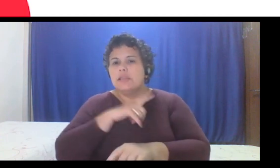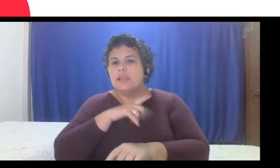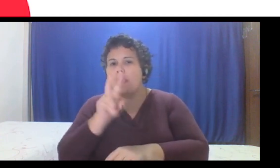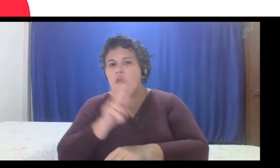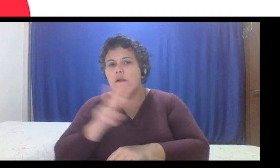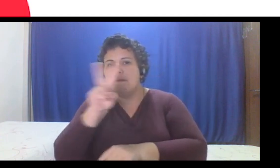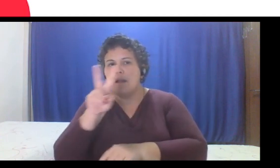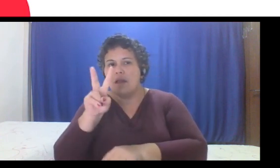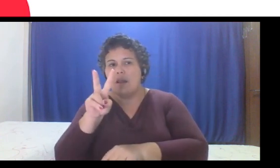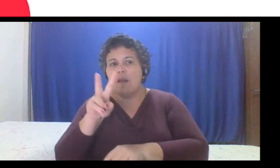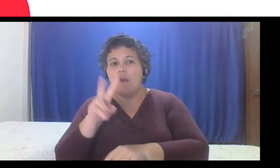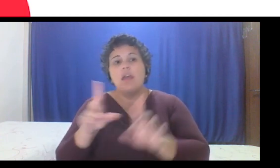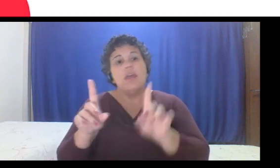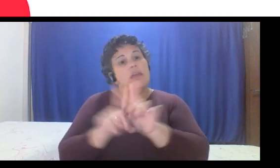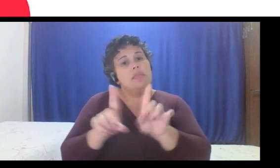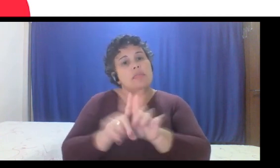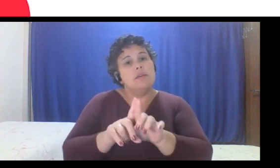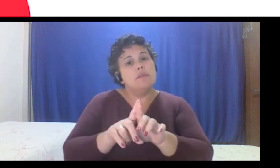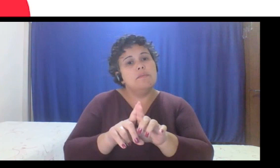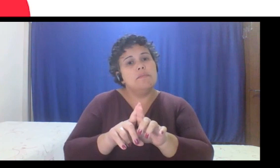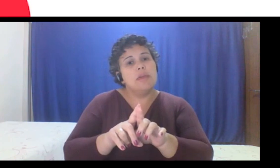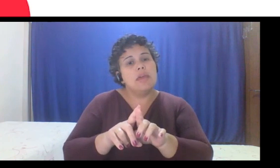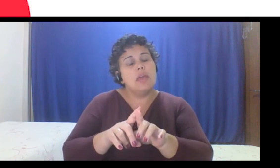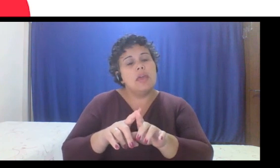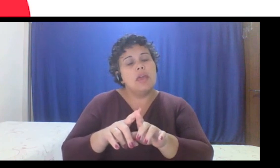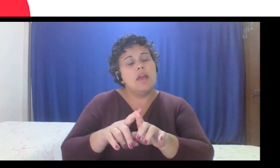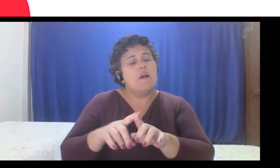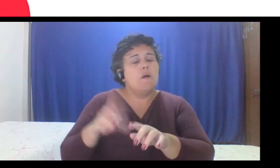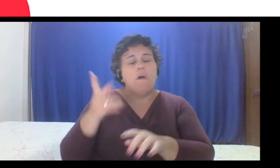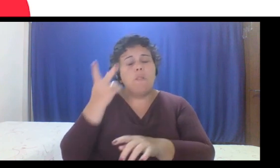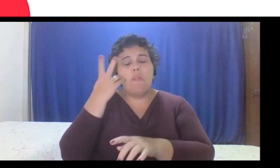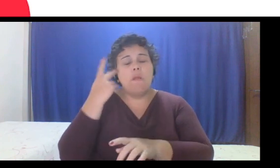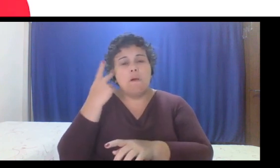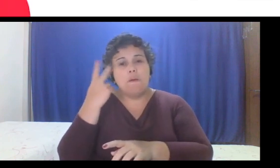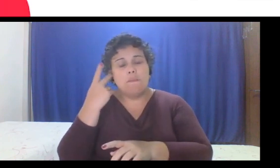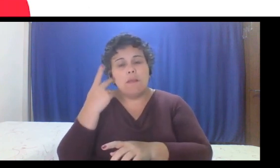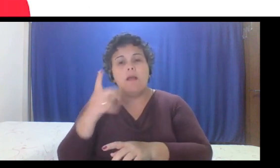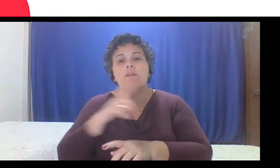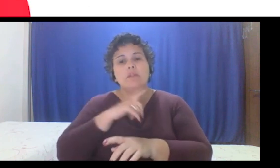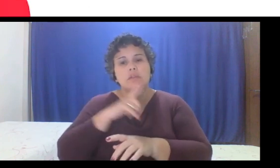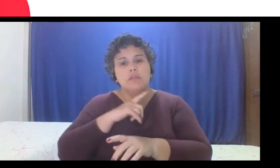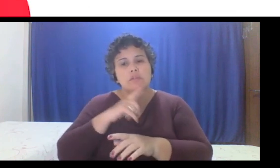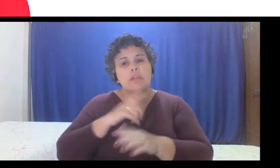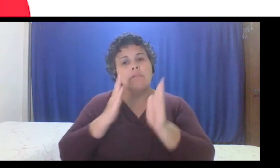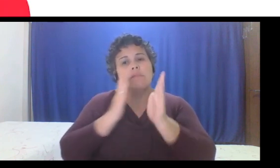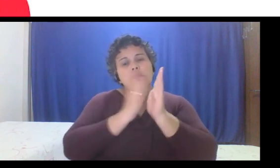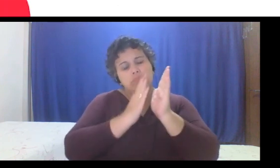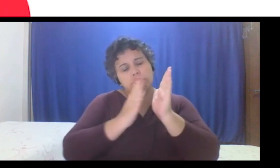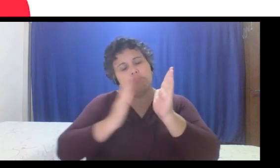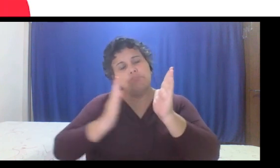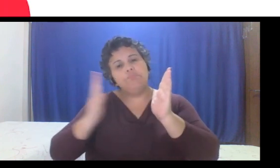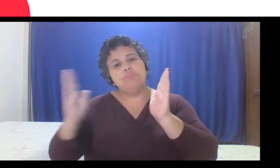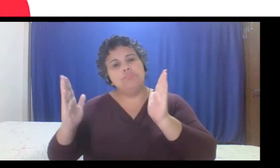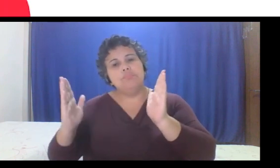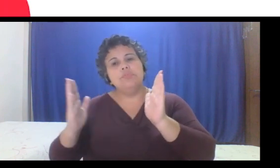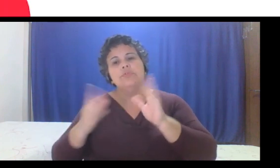E o backlog tradicional, né, gente, onde a gente tem uma sequência de entregas, e essa sequência